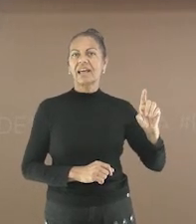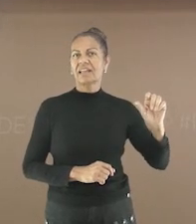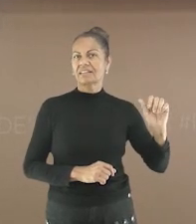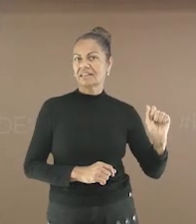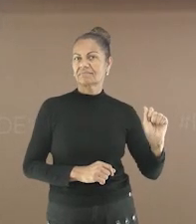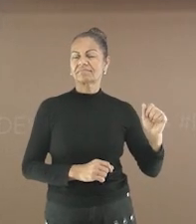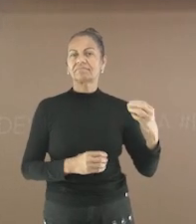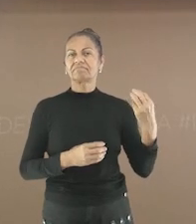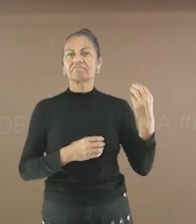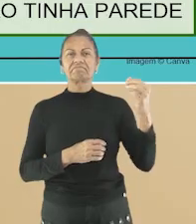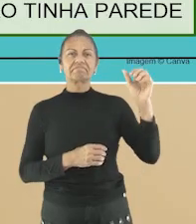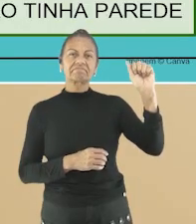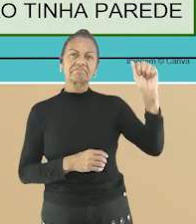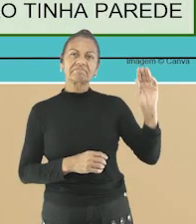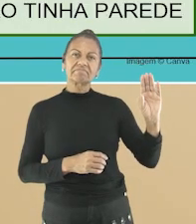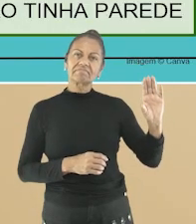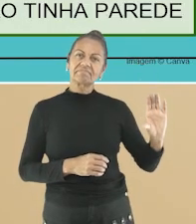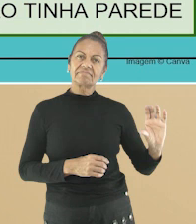E aí?